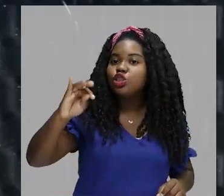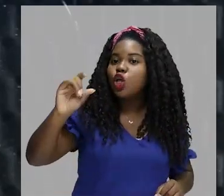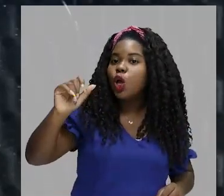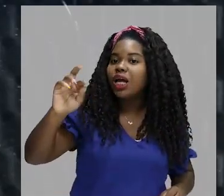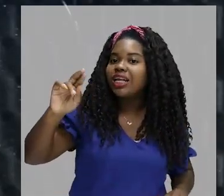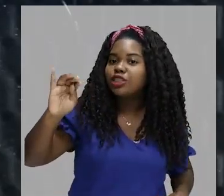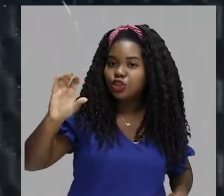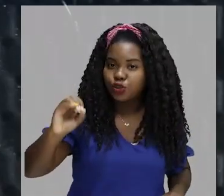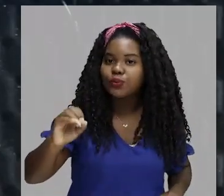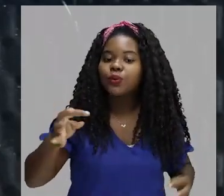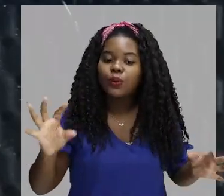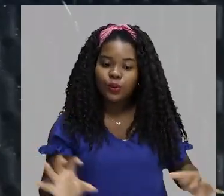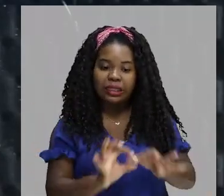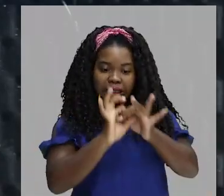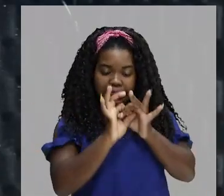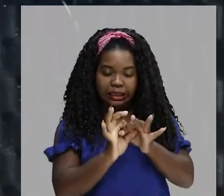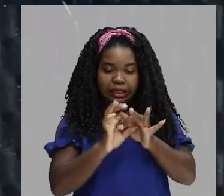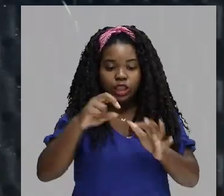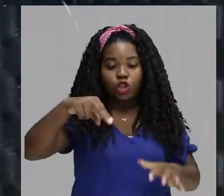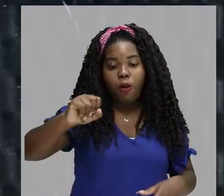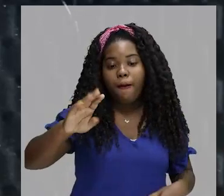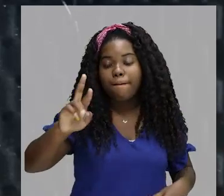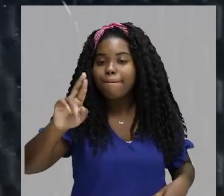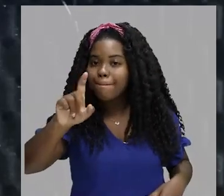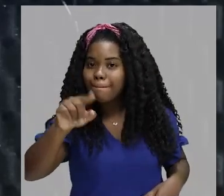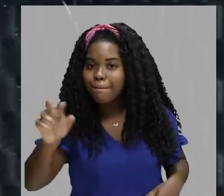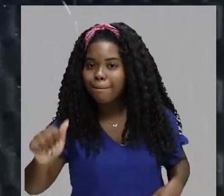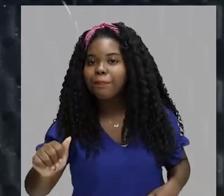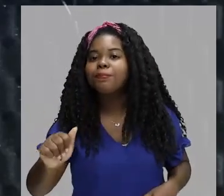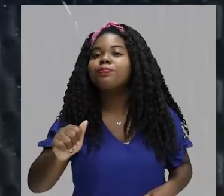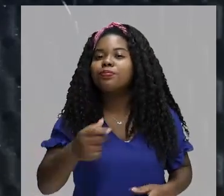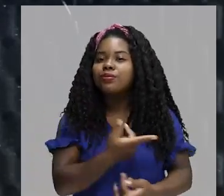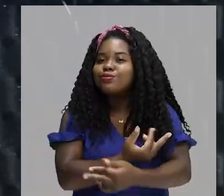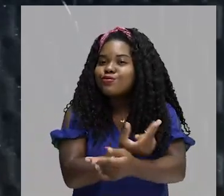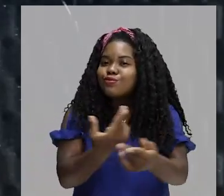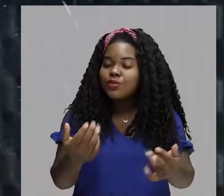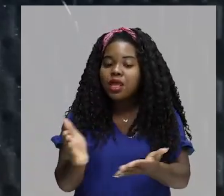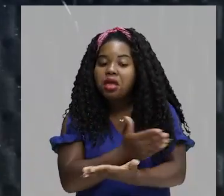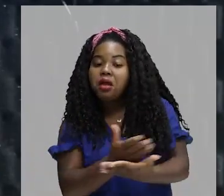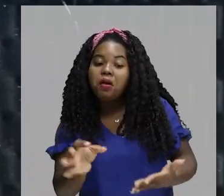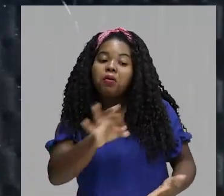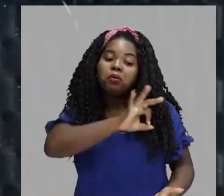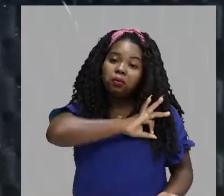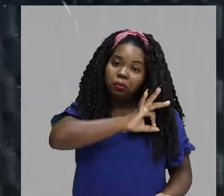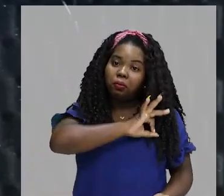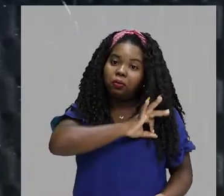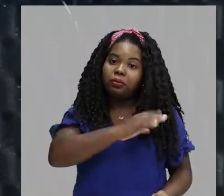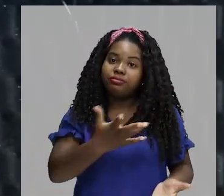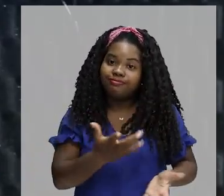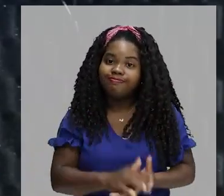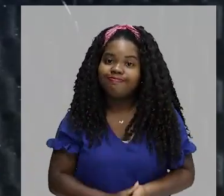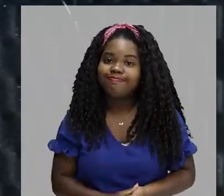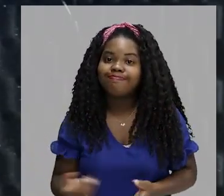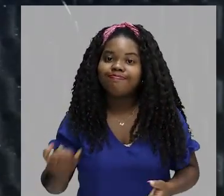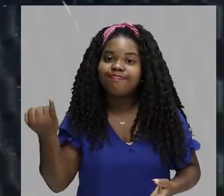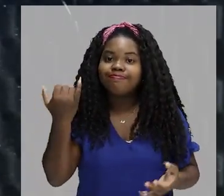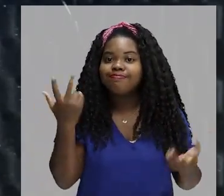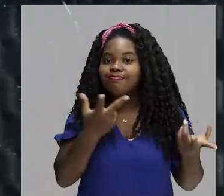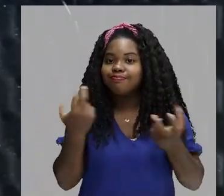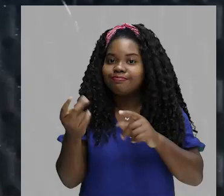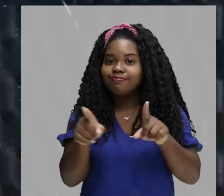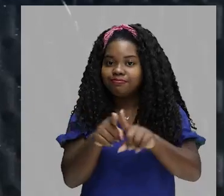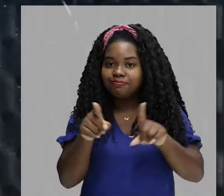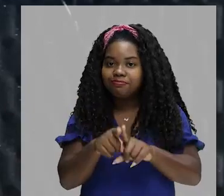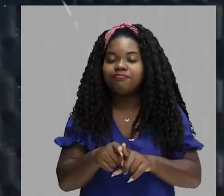ligados à nobreza, à classe sacerdotal e até mesmo alguns militares. E é importante observar